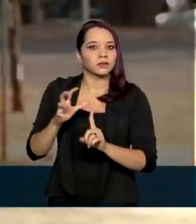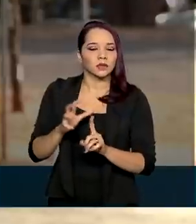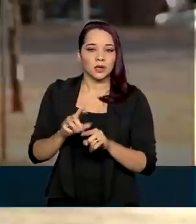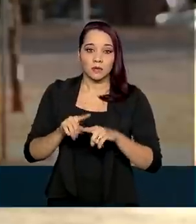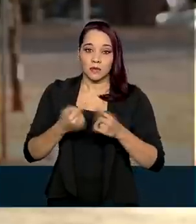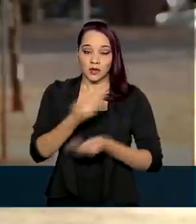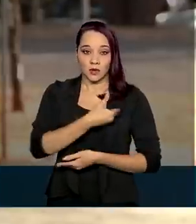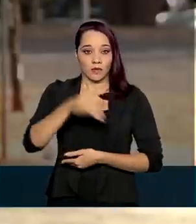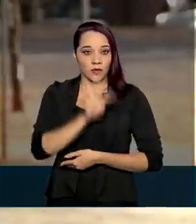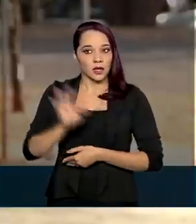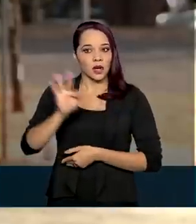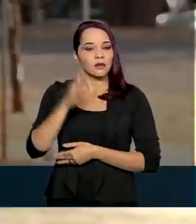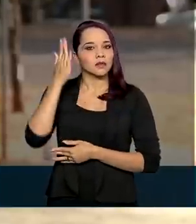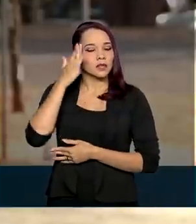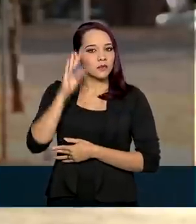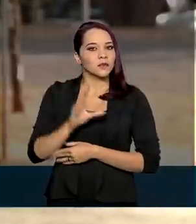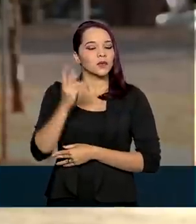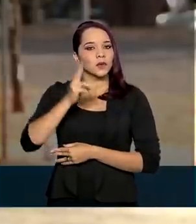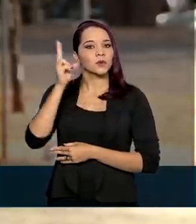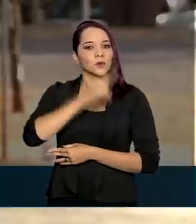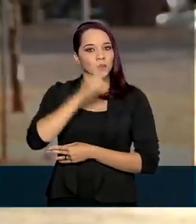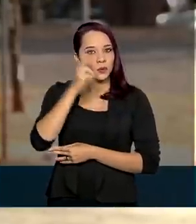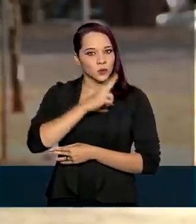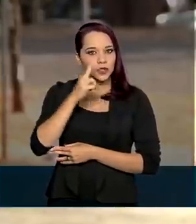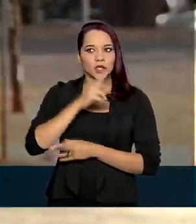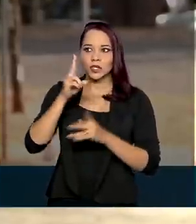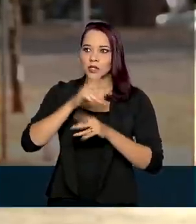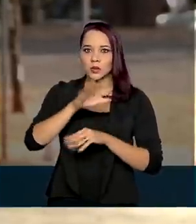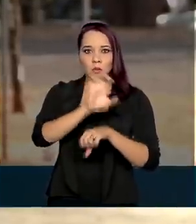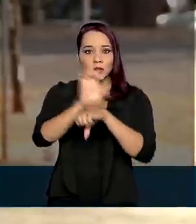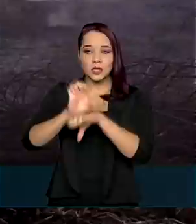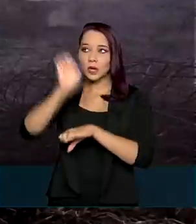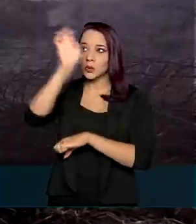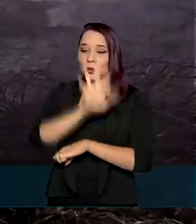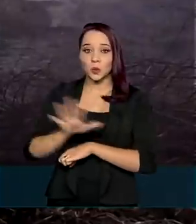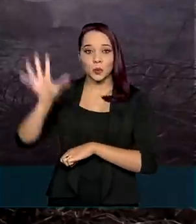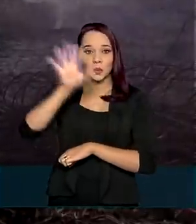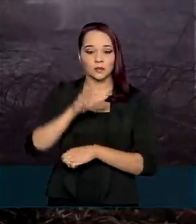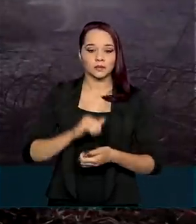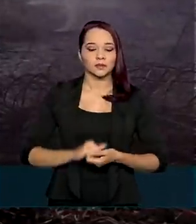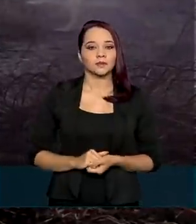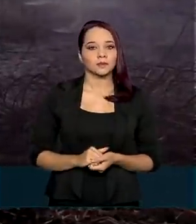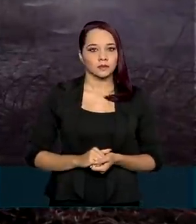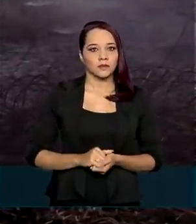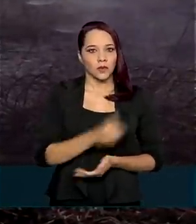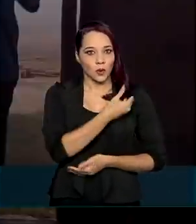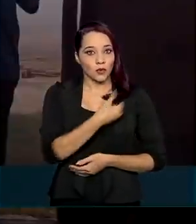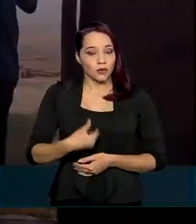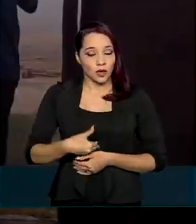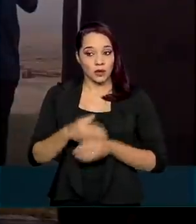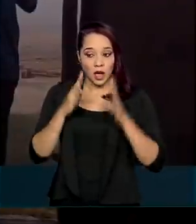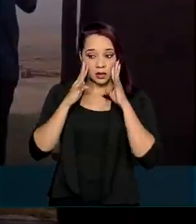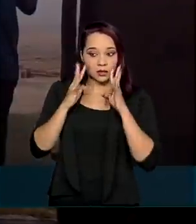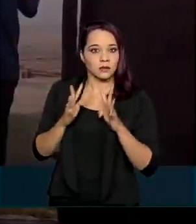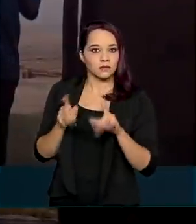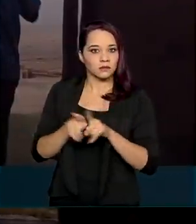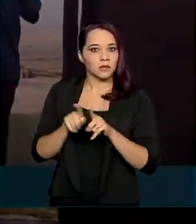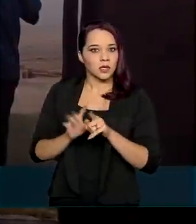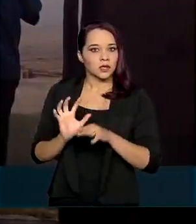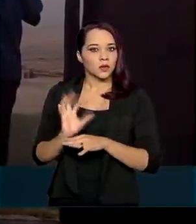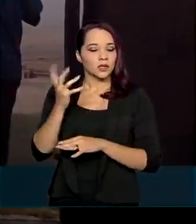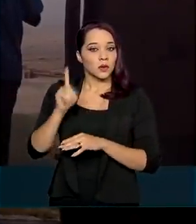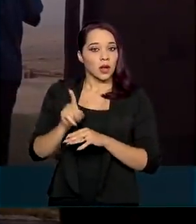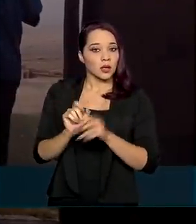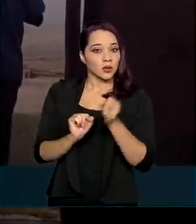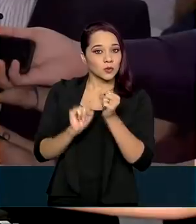federal reconheceu a situação de emergência em todo o estado. O governo está atento também à situação dos